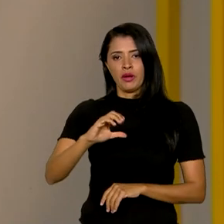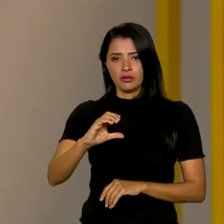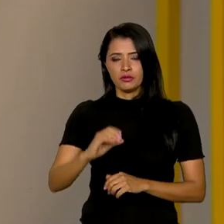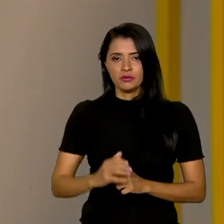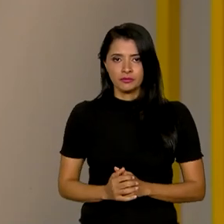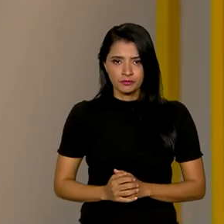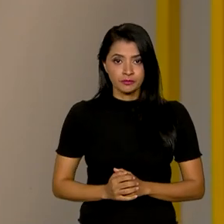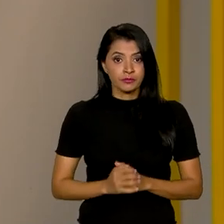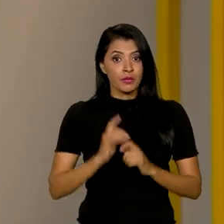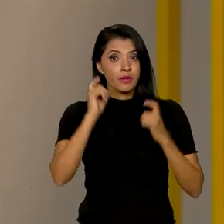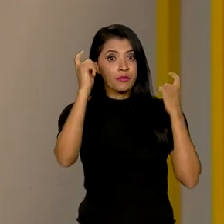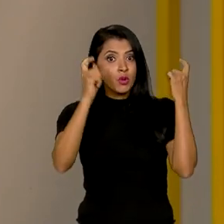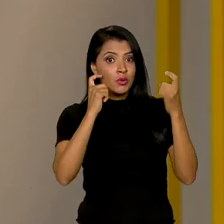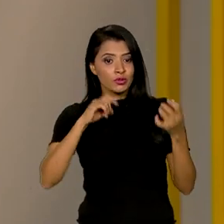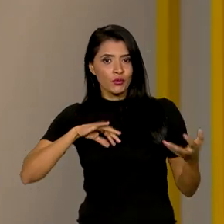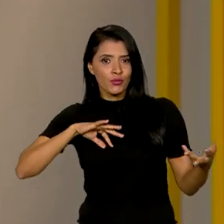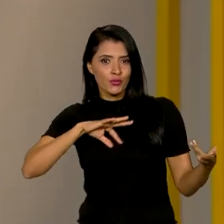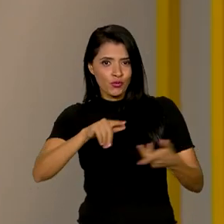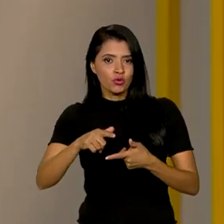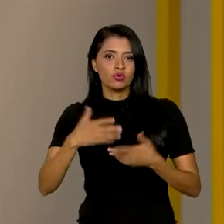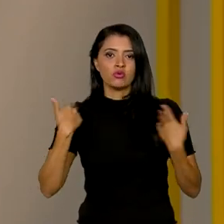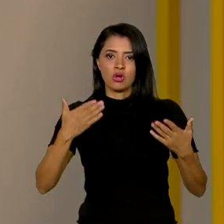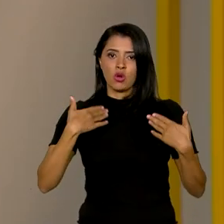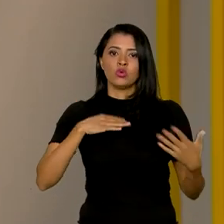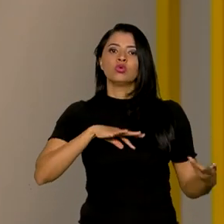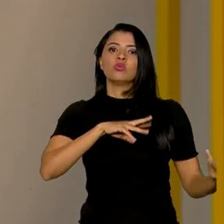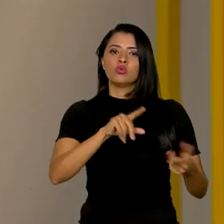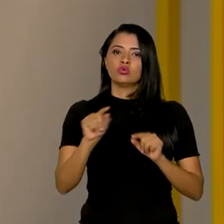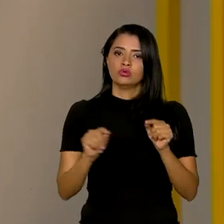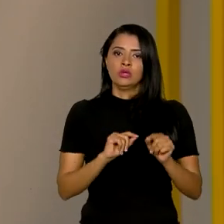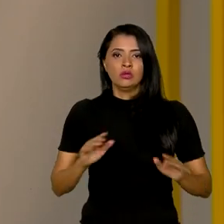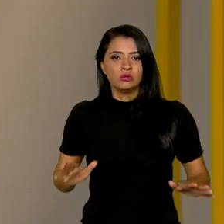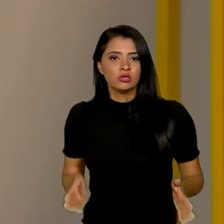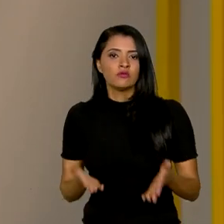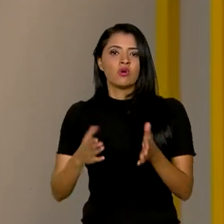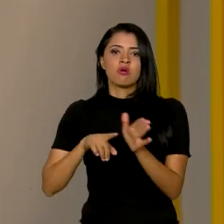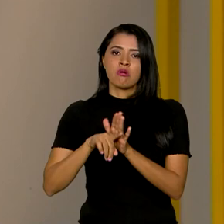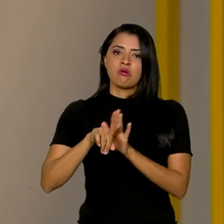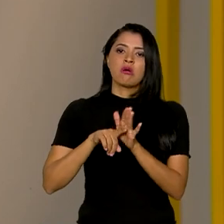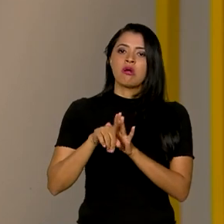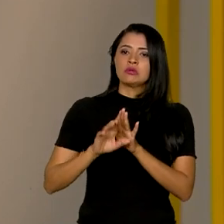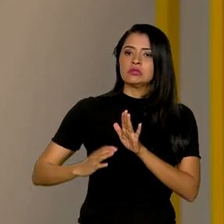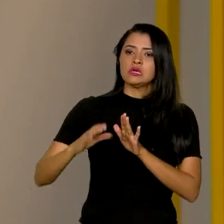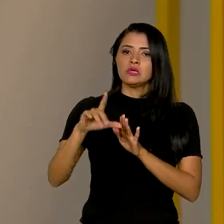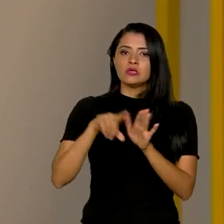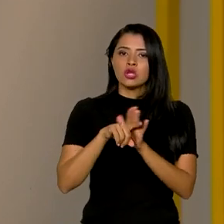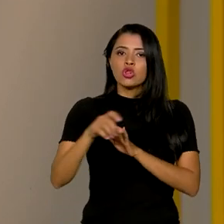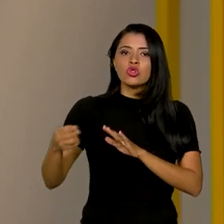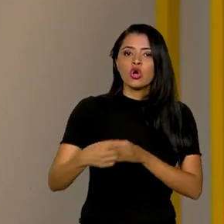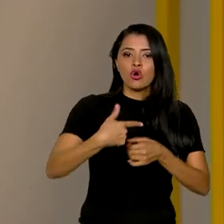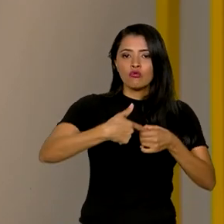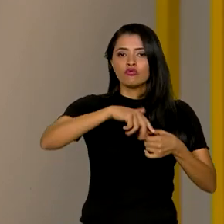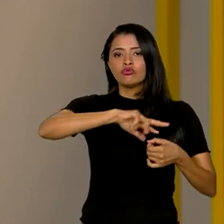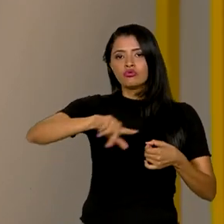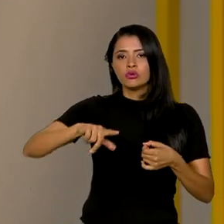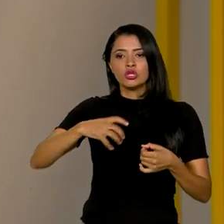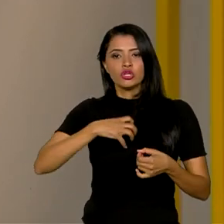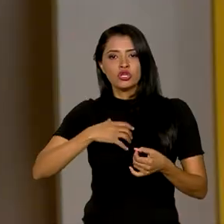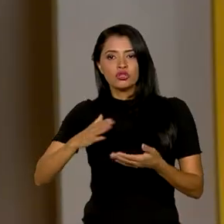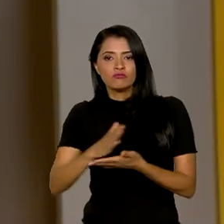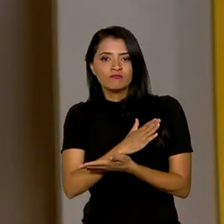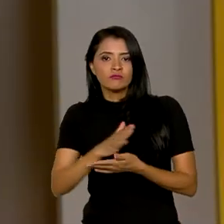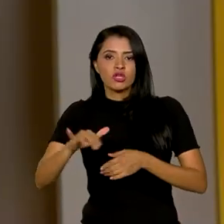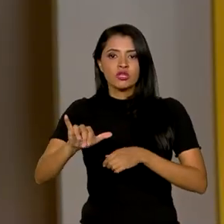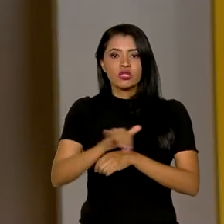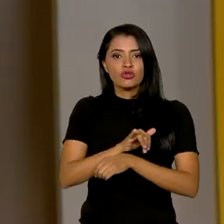A preocupação mundial com o aquecimento global incentivou a ciência a pesquisar novos combustíveis e formas de energia.